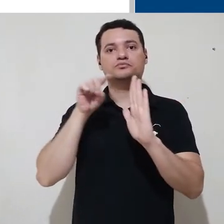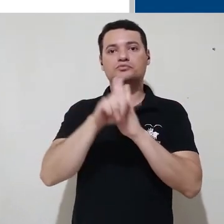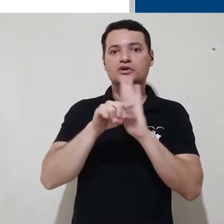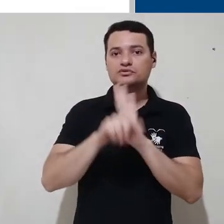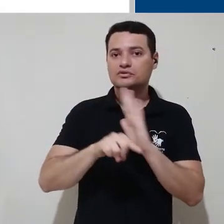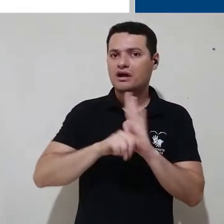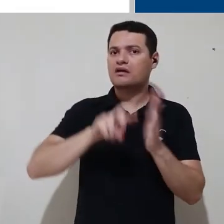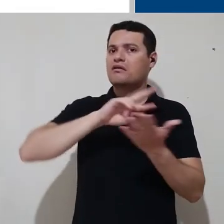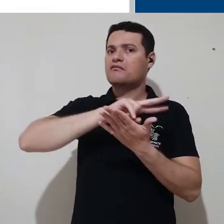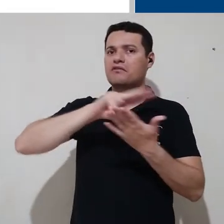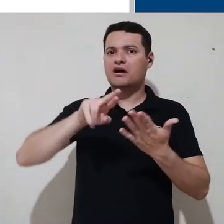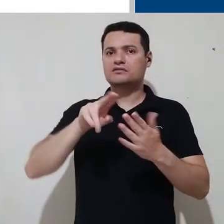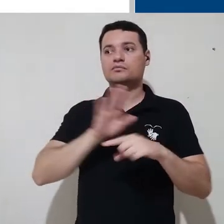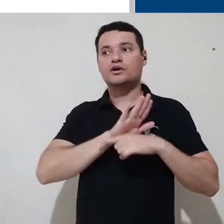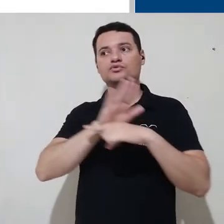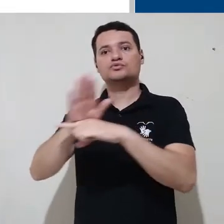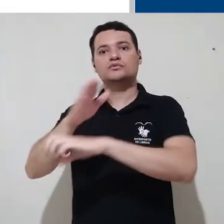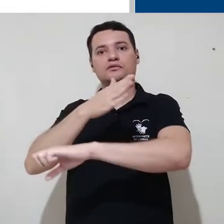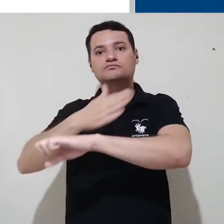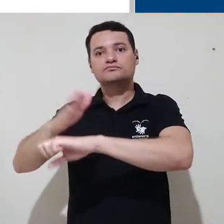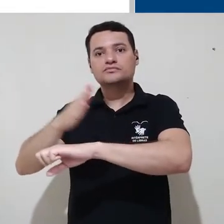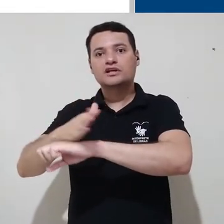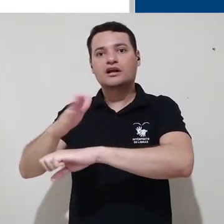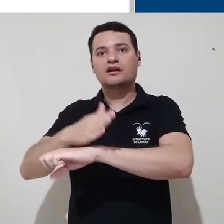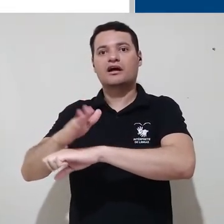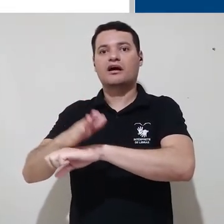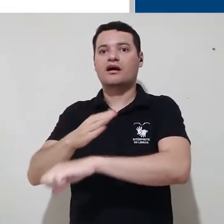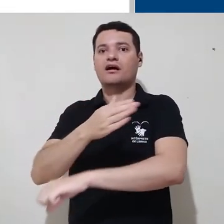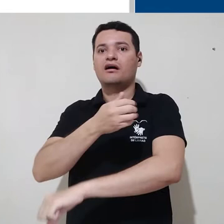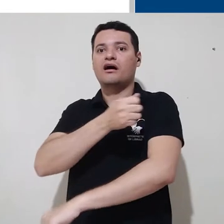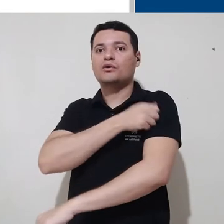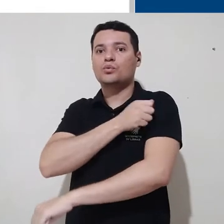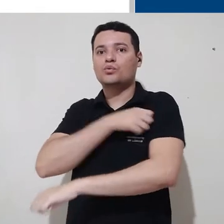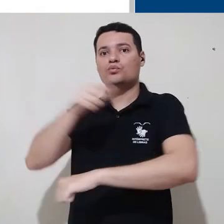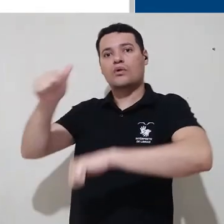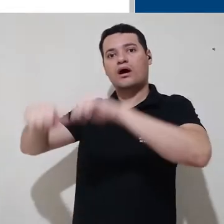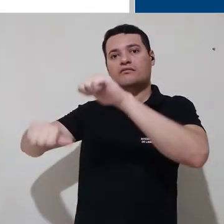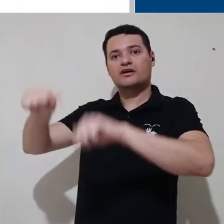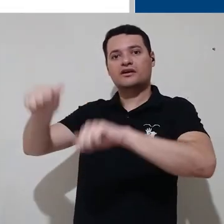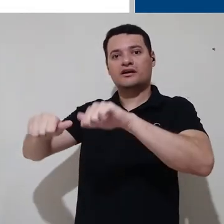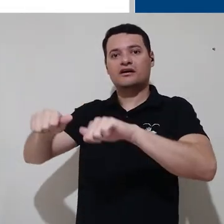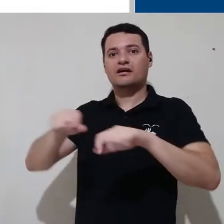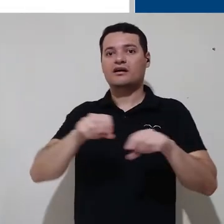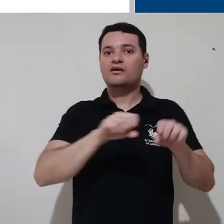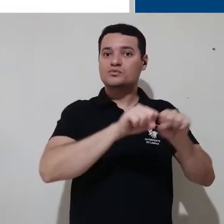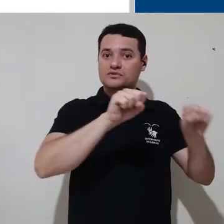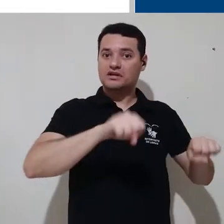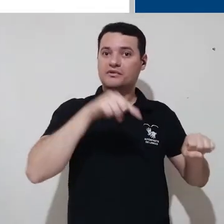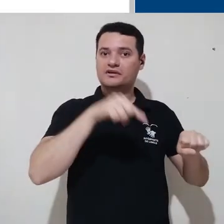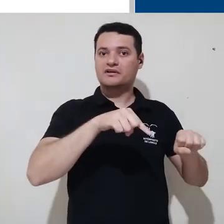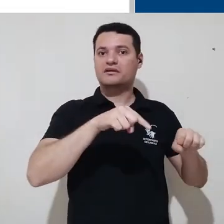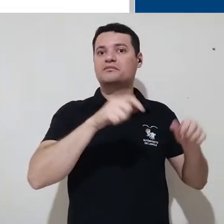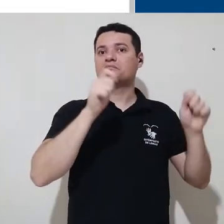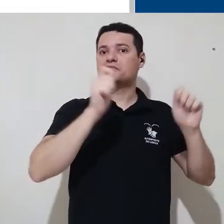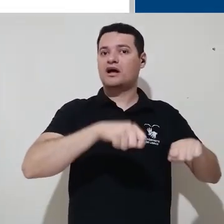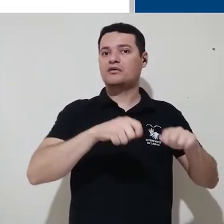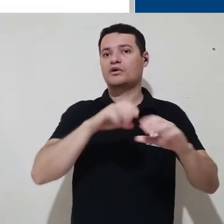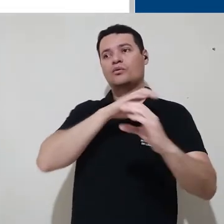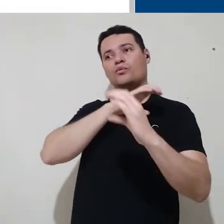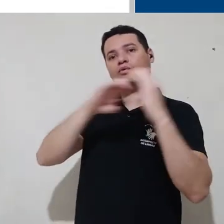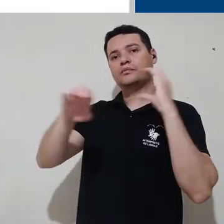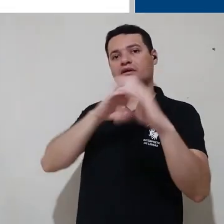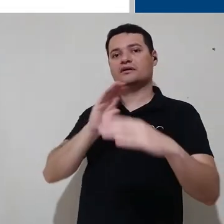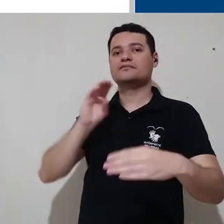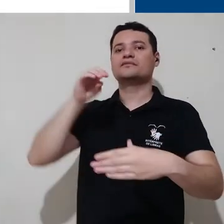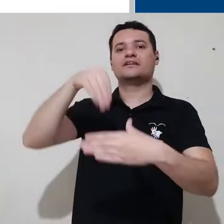para exercitar e avaliar os alunos e vai oferecer a possibilidade de comunicação dentro